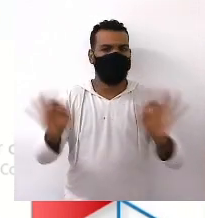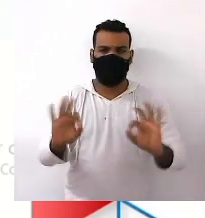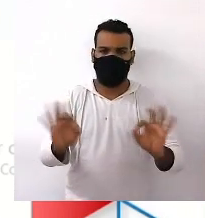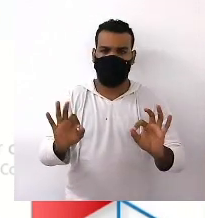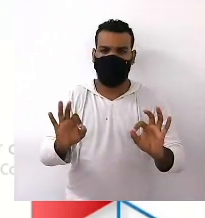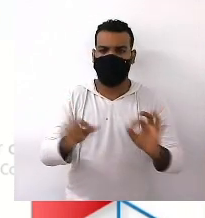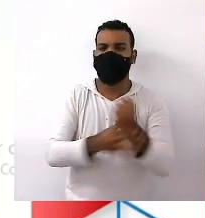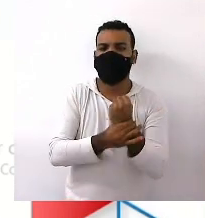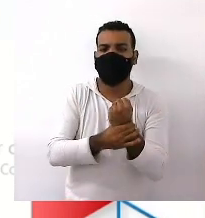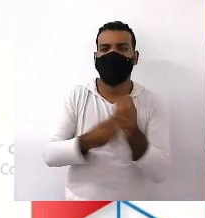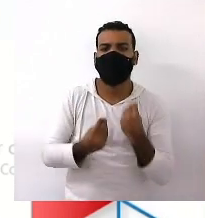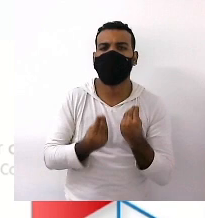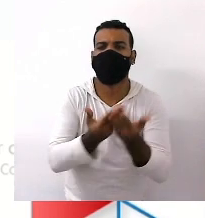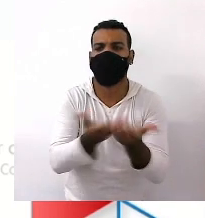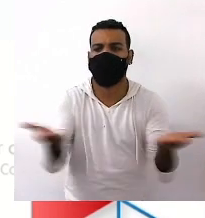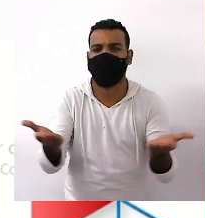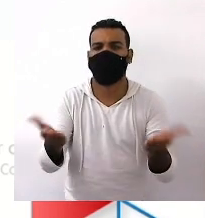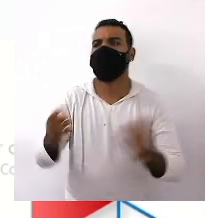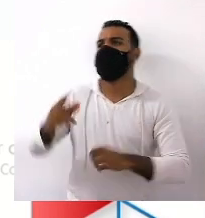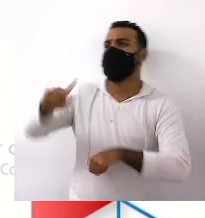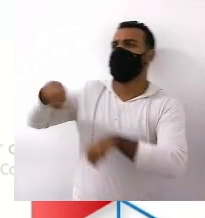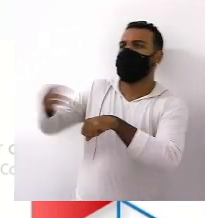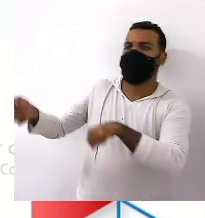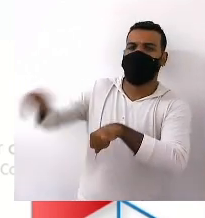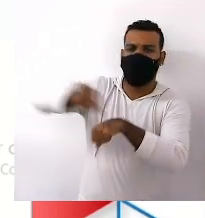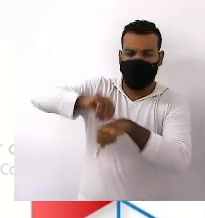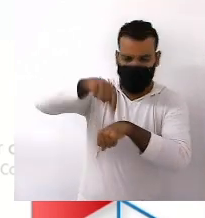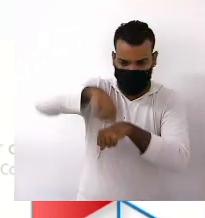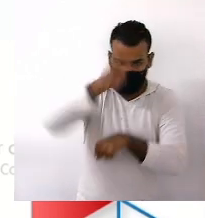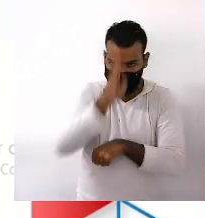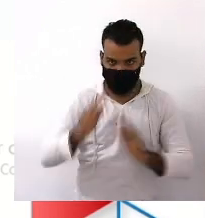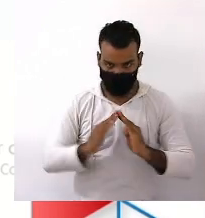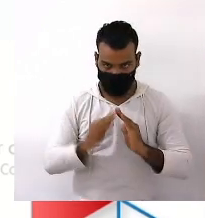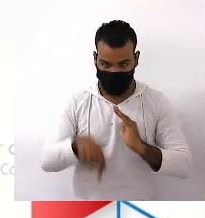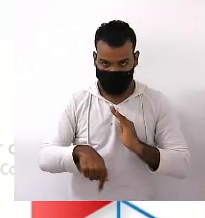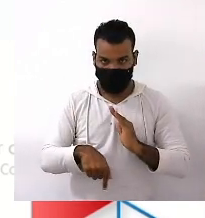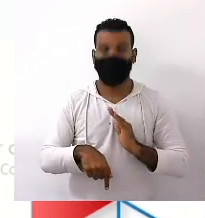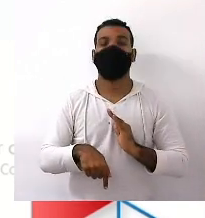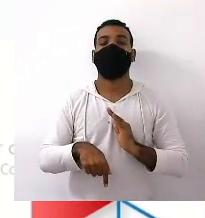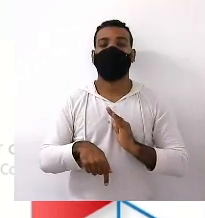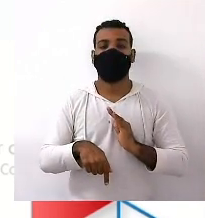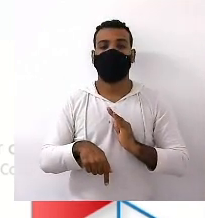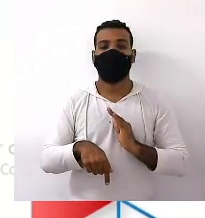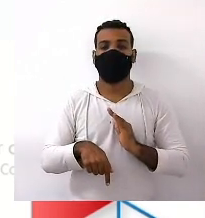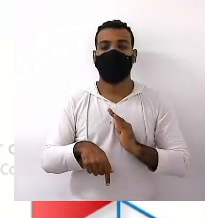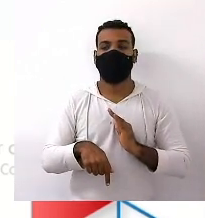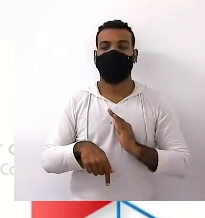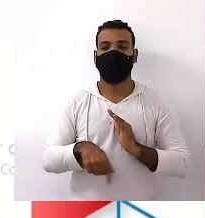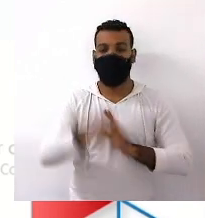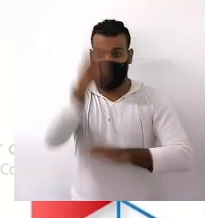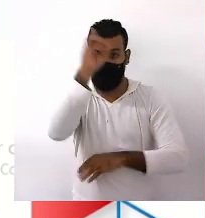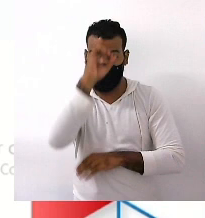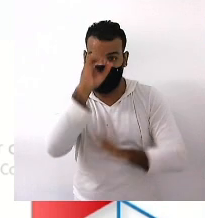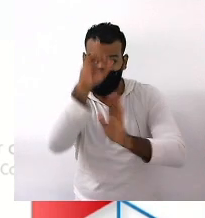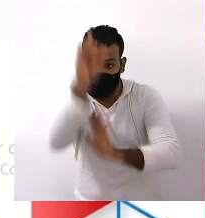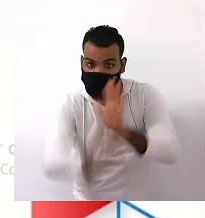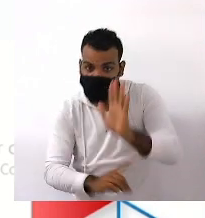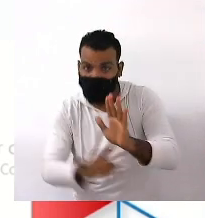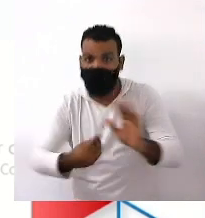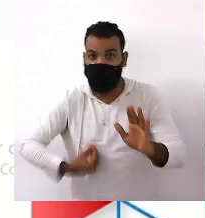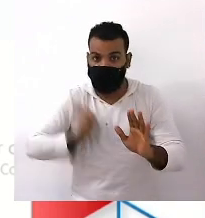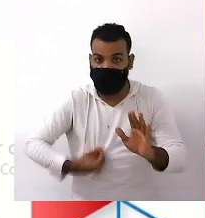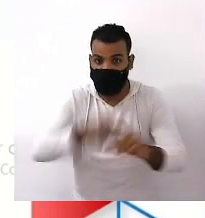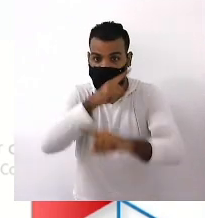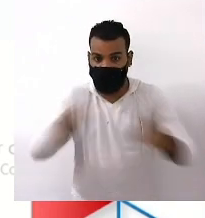brasileiros E aos estrangeiros Residentes no país A inviolabilidade Do direito à vida A liberdade